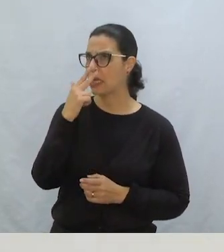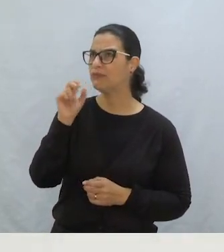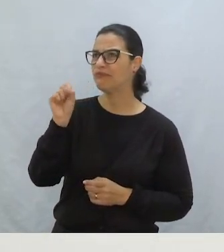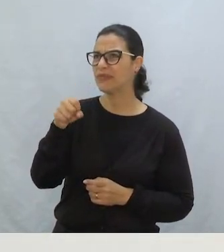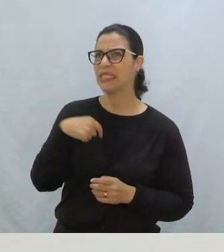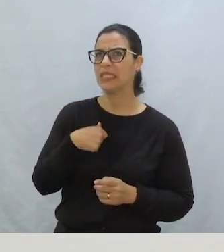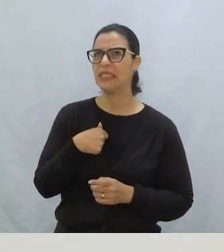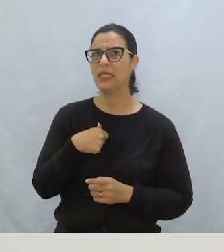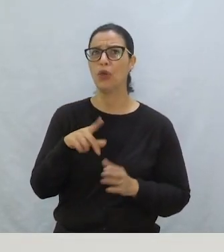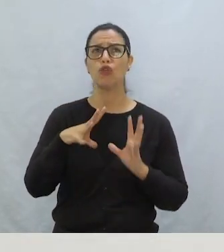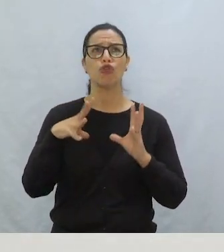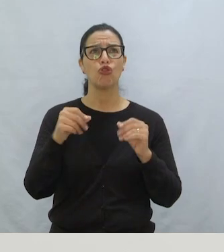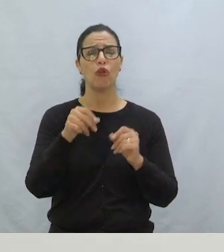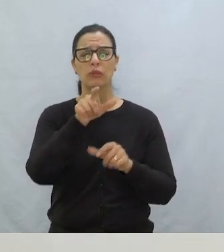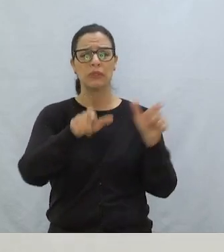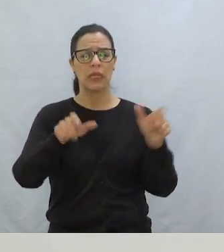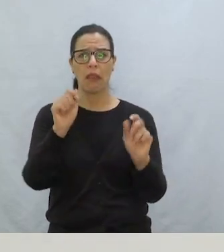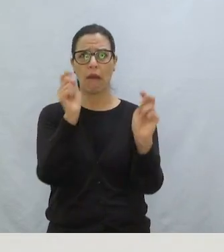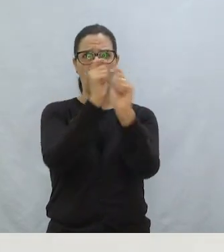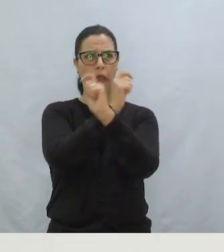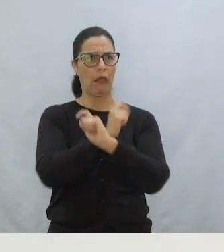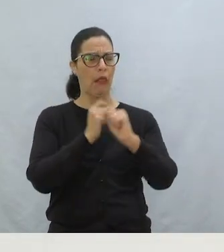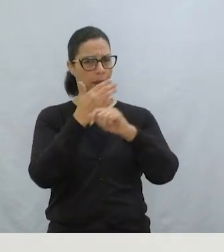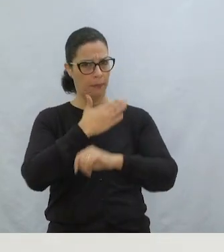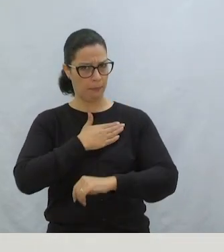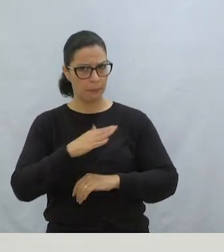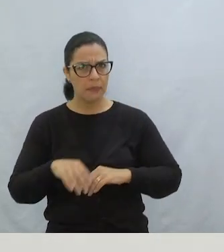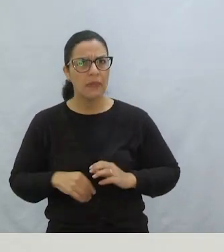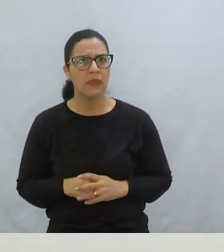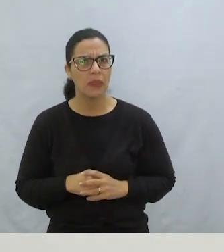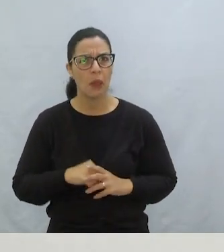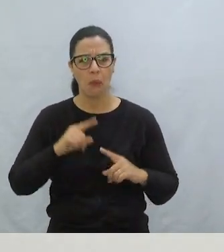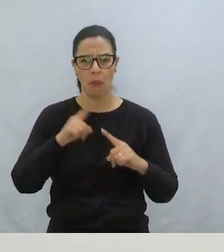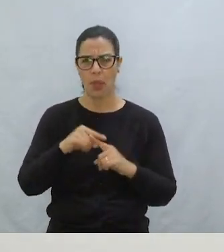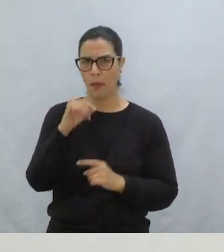Acho que fui enganado por todo o mundo